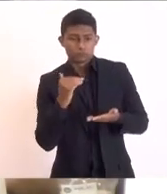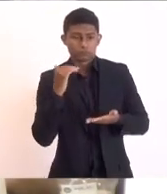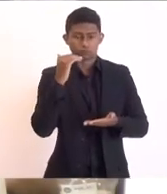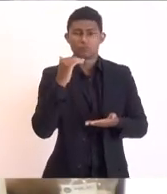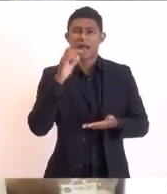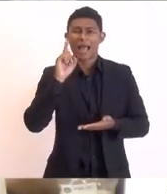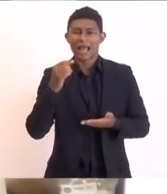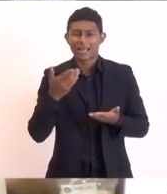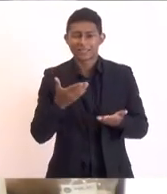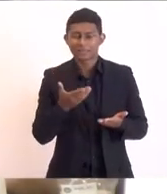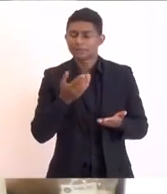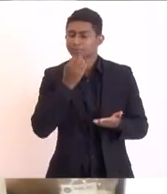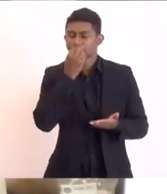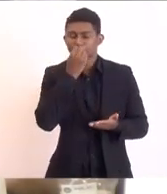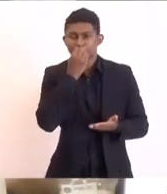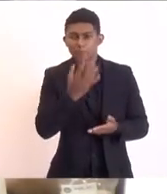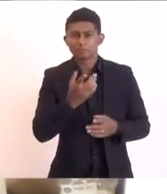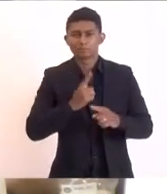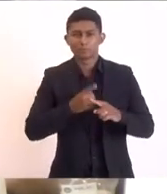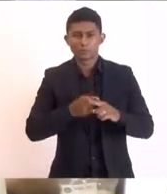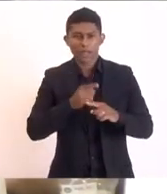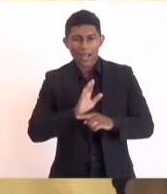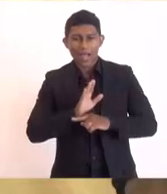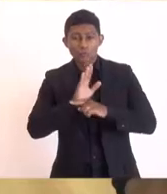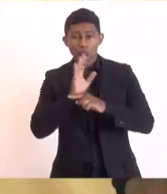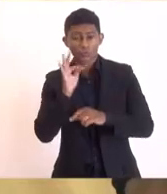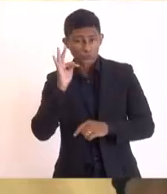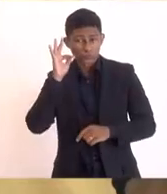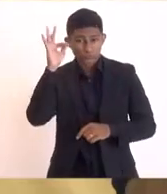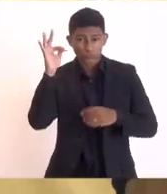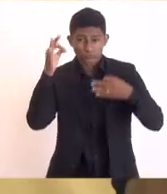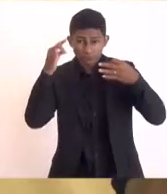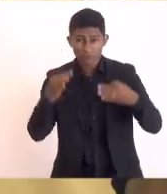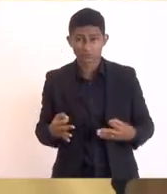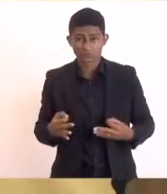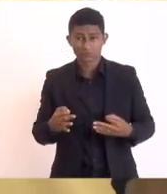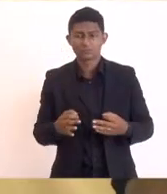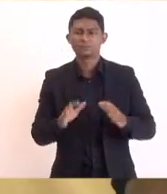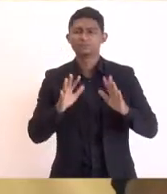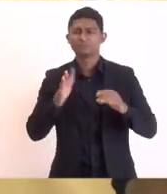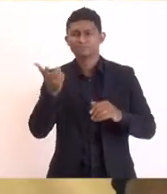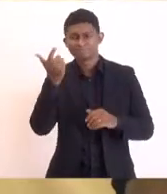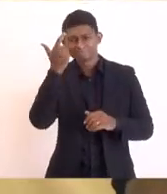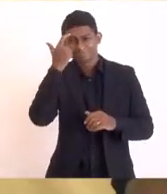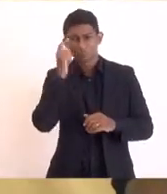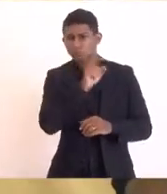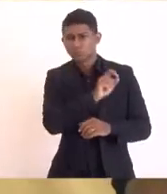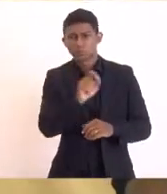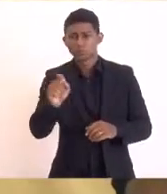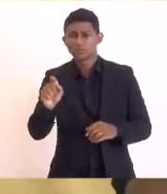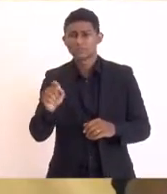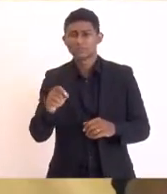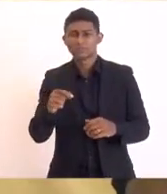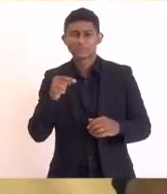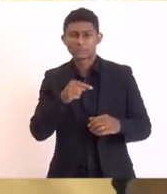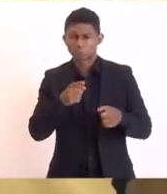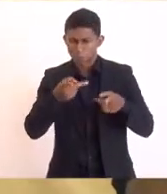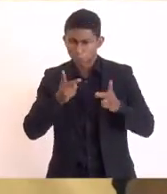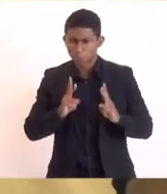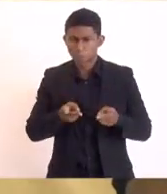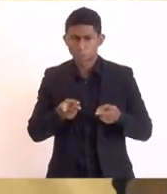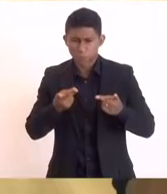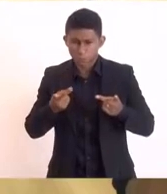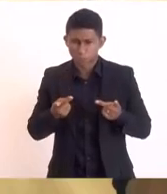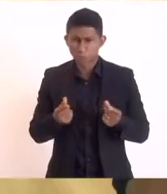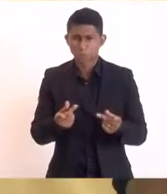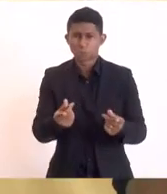recurso colocado para gerações futuras, mas que não significa uma esterilidade desse recurso, significa que esse